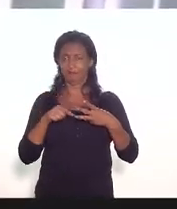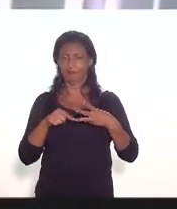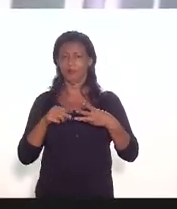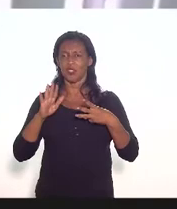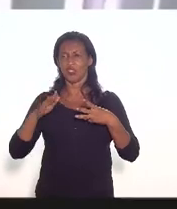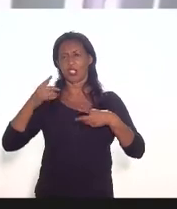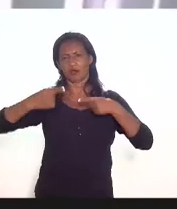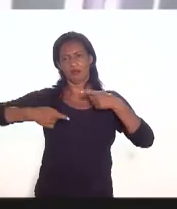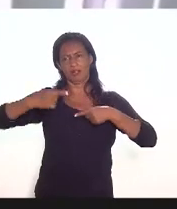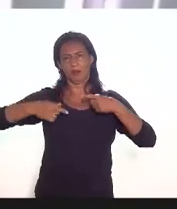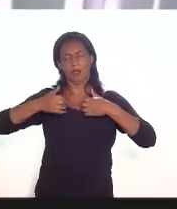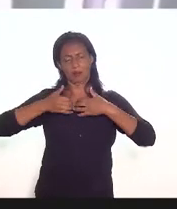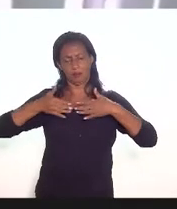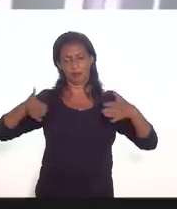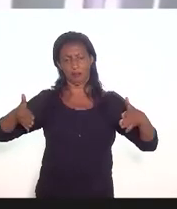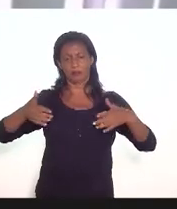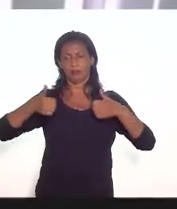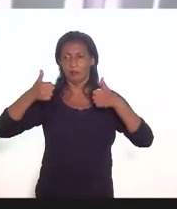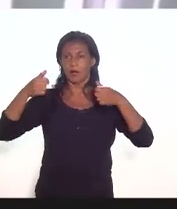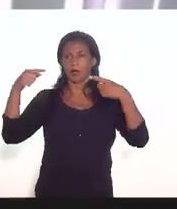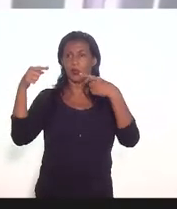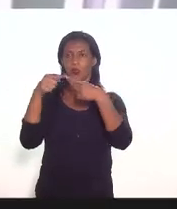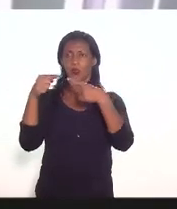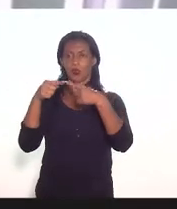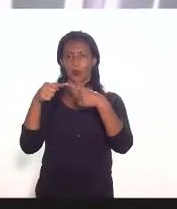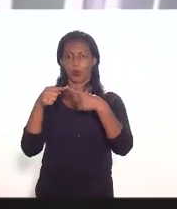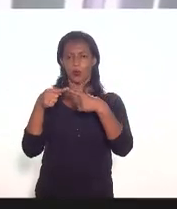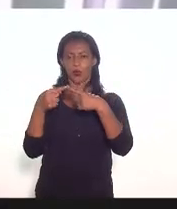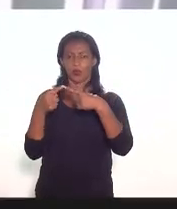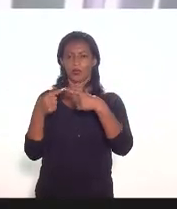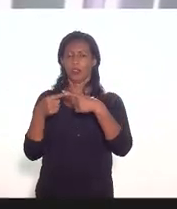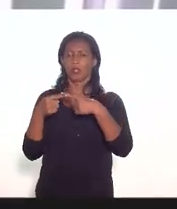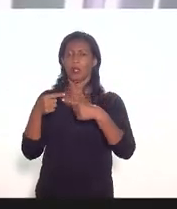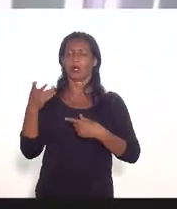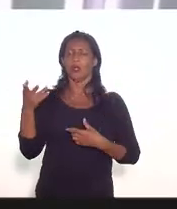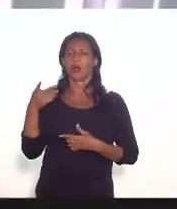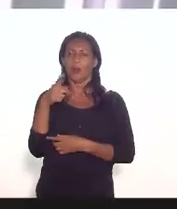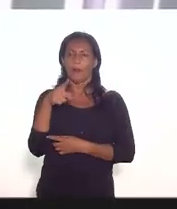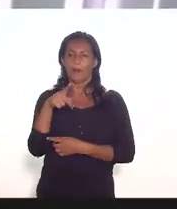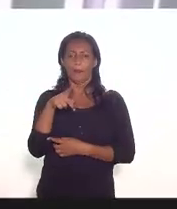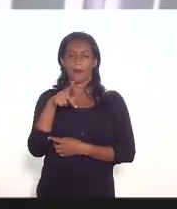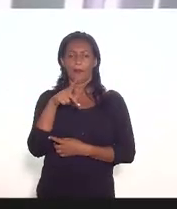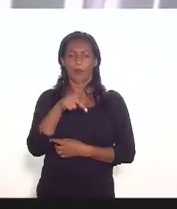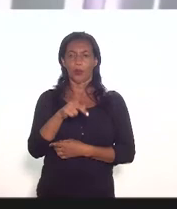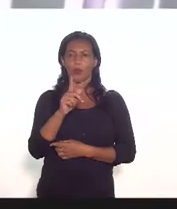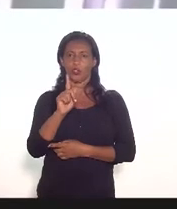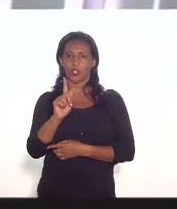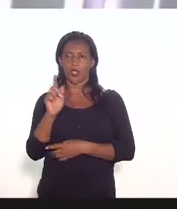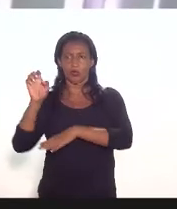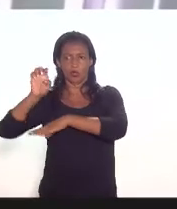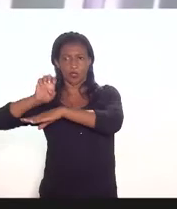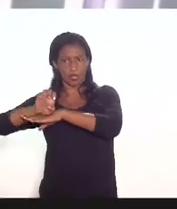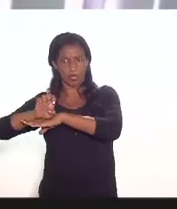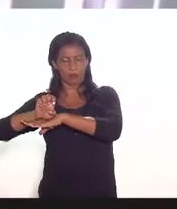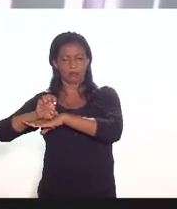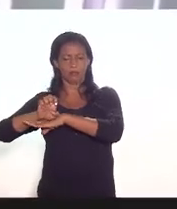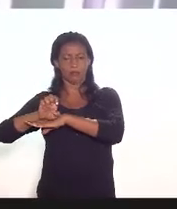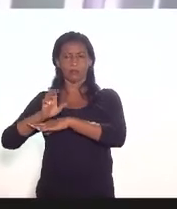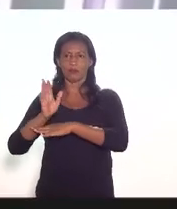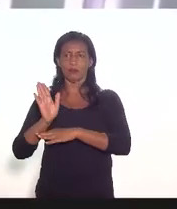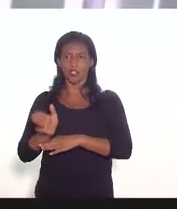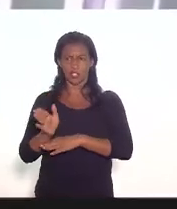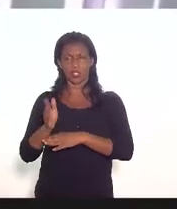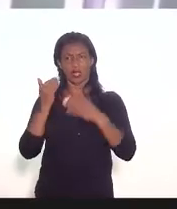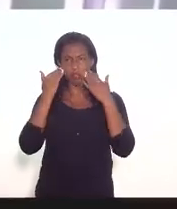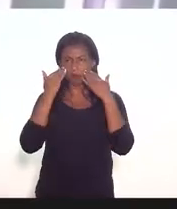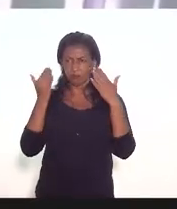já está em curso em primeiro lugar concordar com a representação da procuradoria da procuradoria geral do estado que se manifestou há